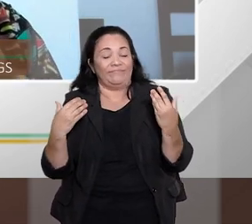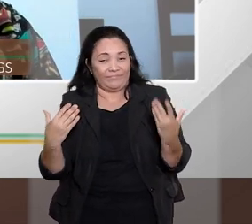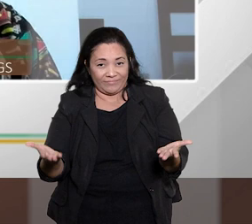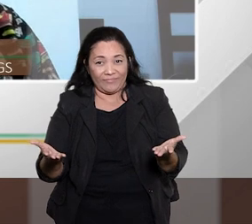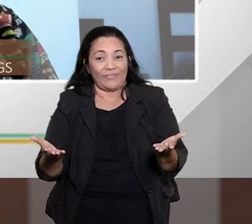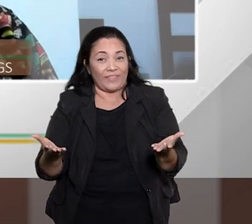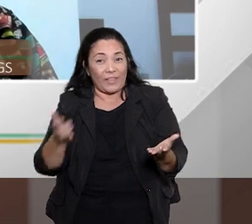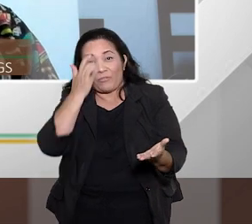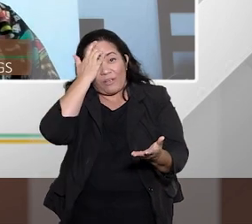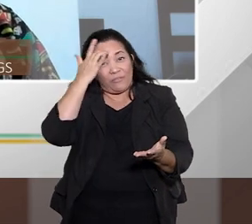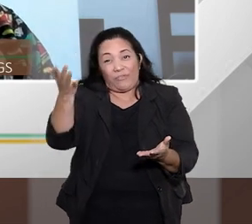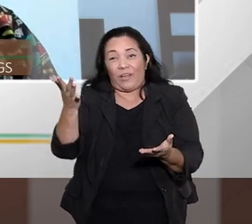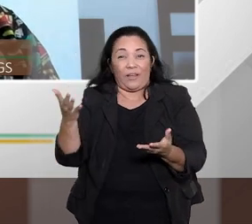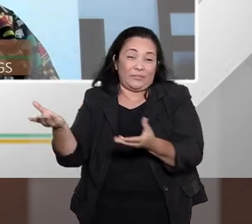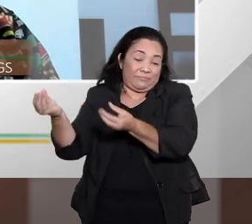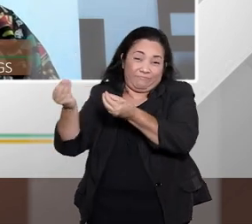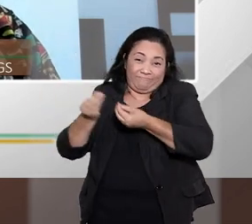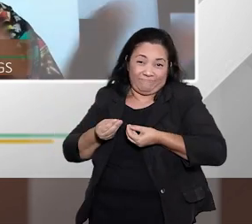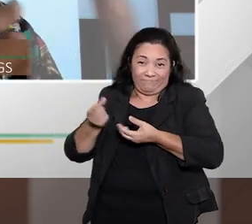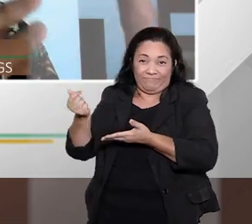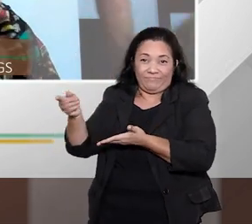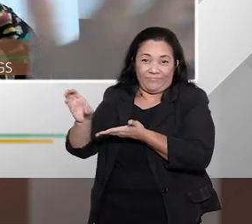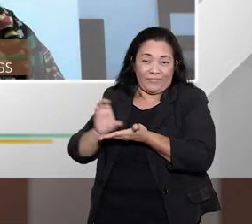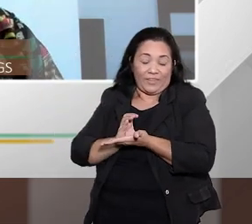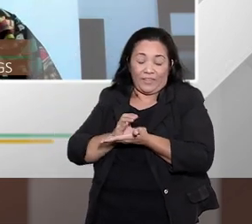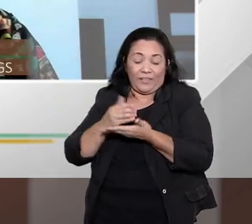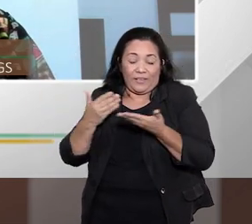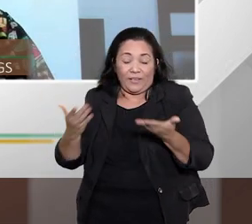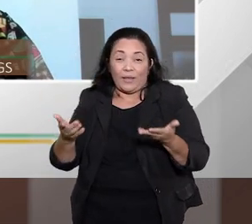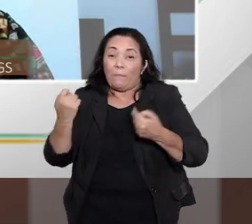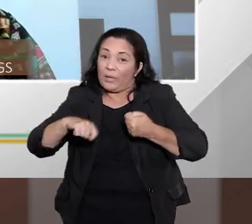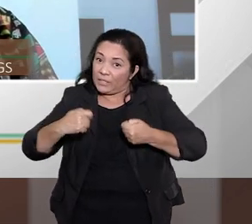conseguir a dívida, de pagar logo